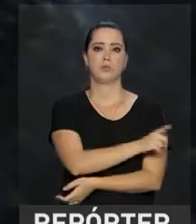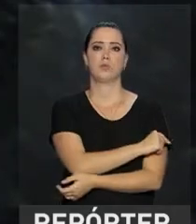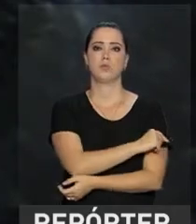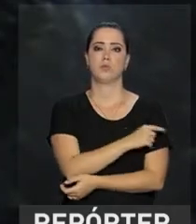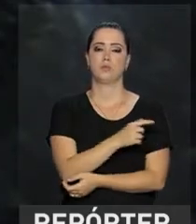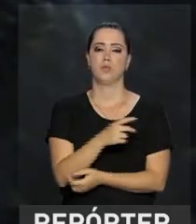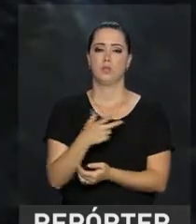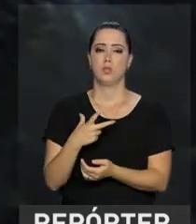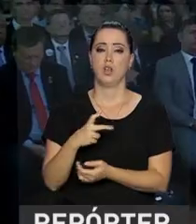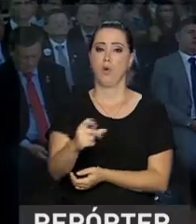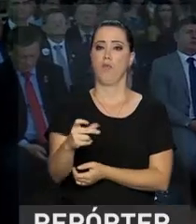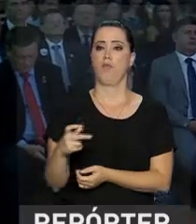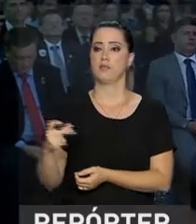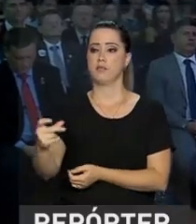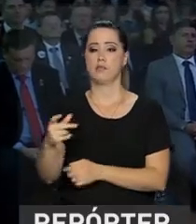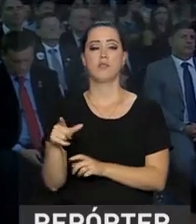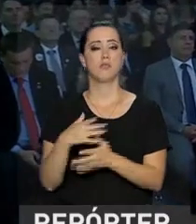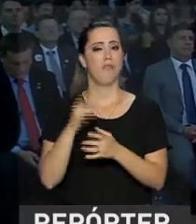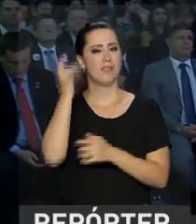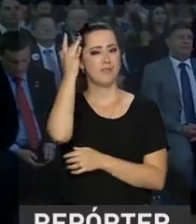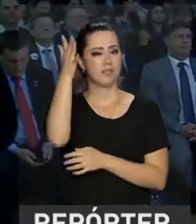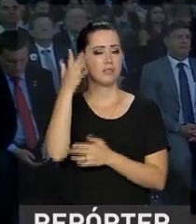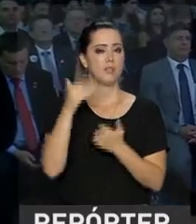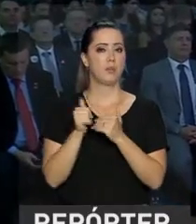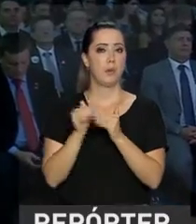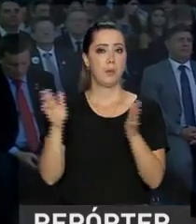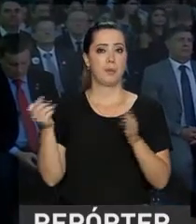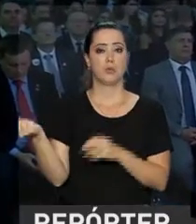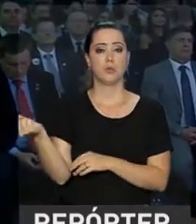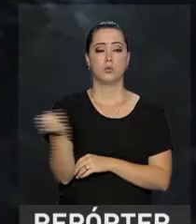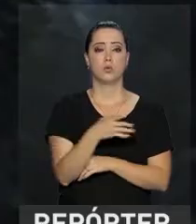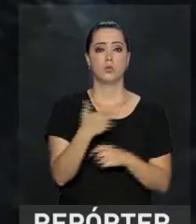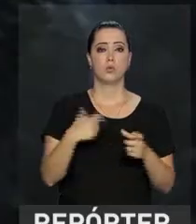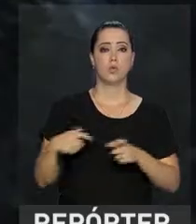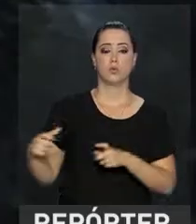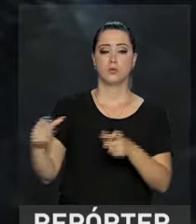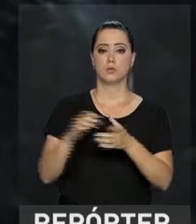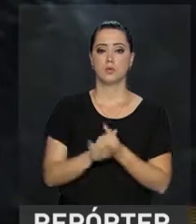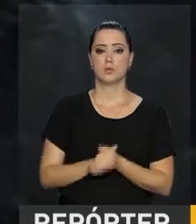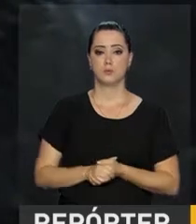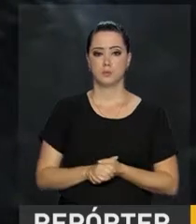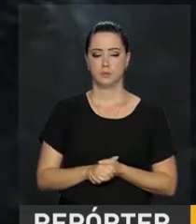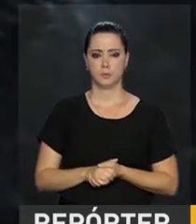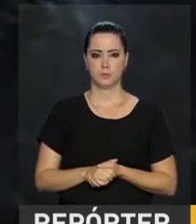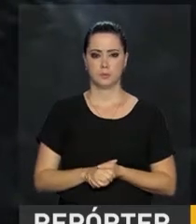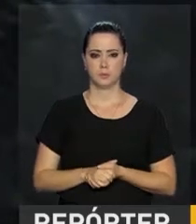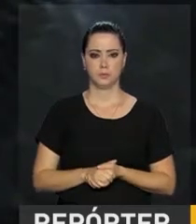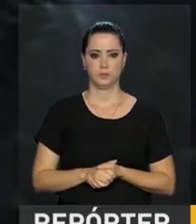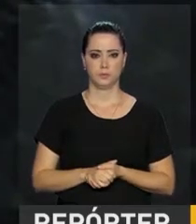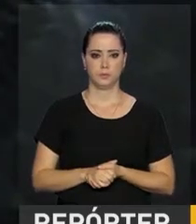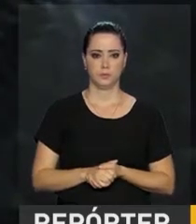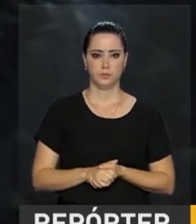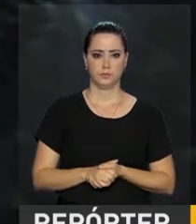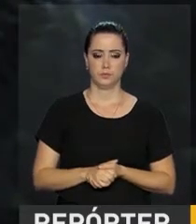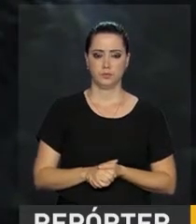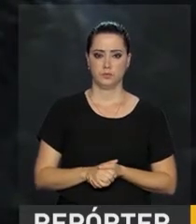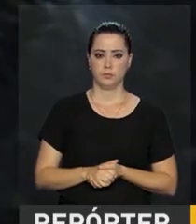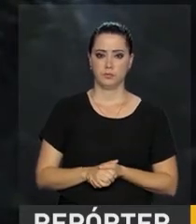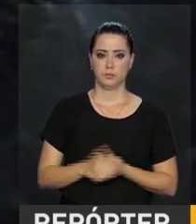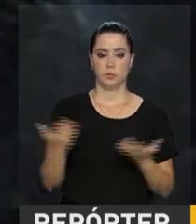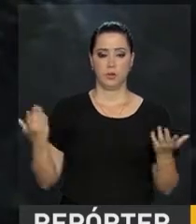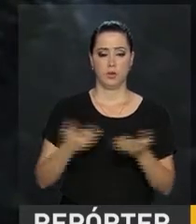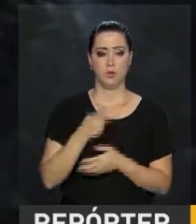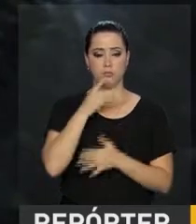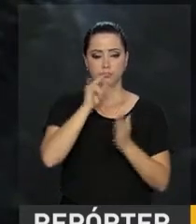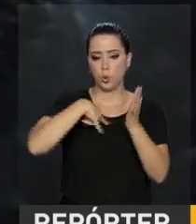vai facilitar ainda mais a abertura de novos mercados internacionais. Com essa declaração, com essa declaração de Brasil